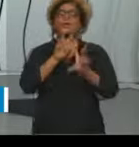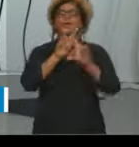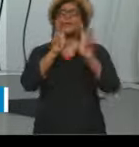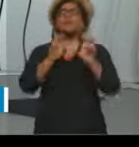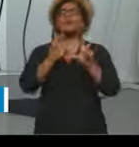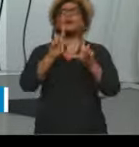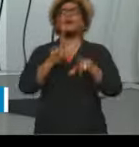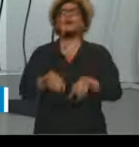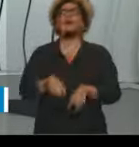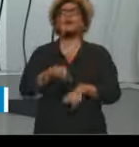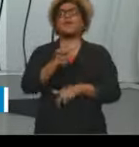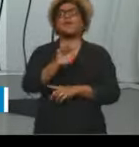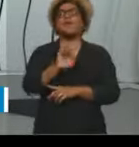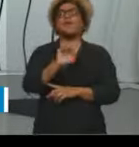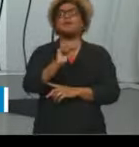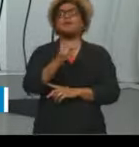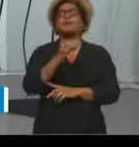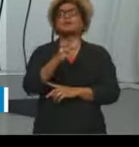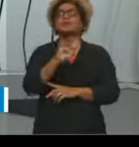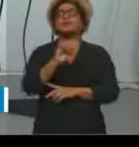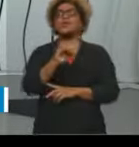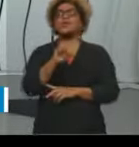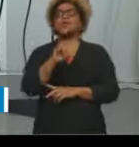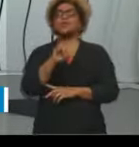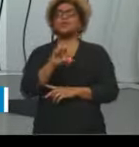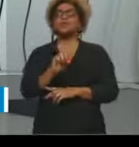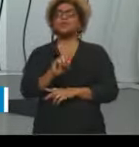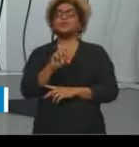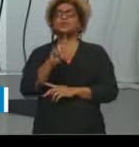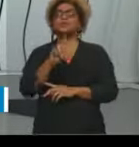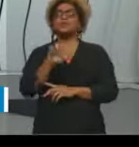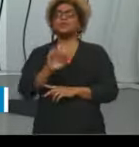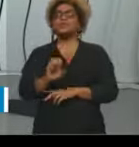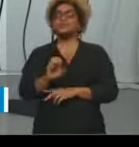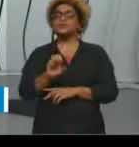de Bem-Estar Social. Vamos lá?